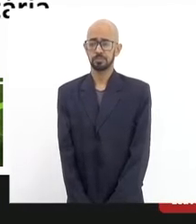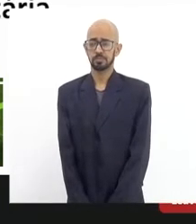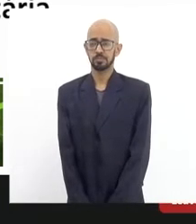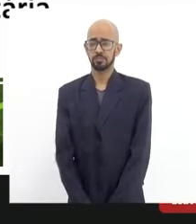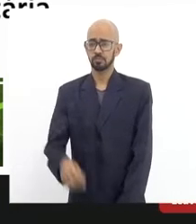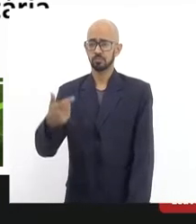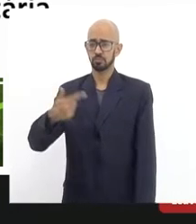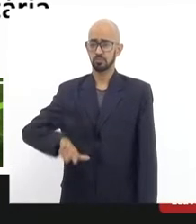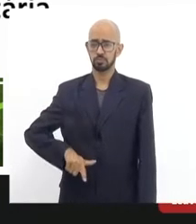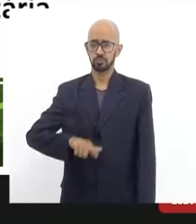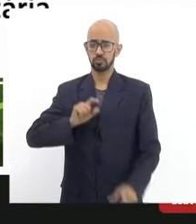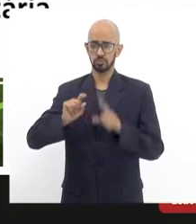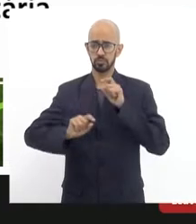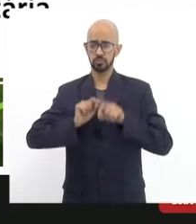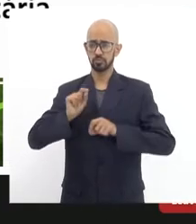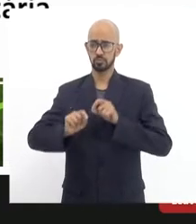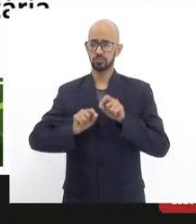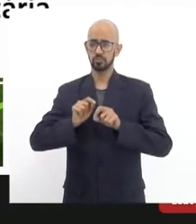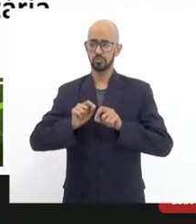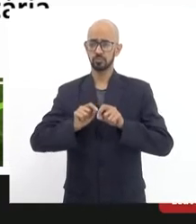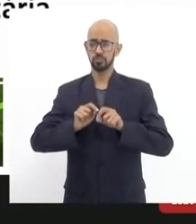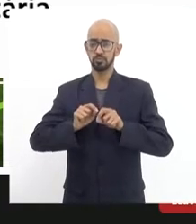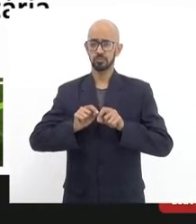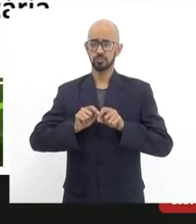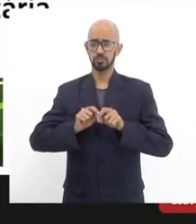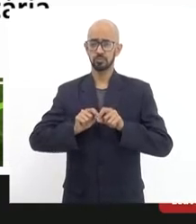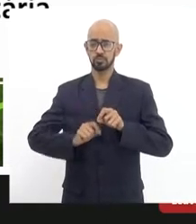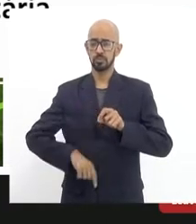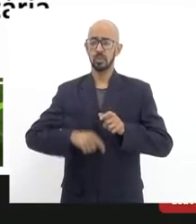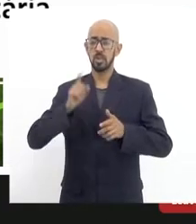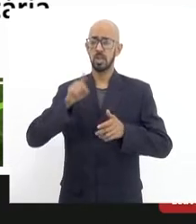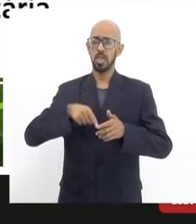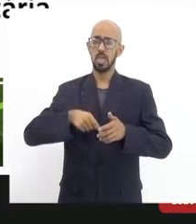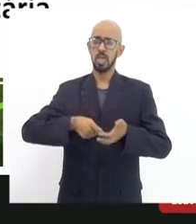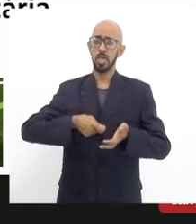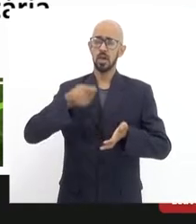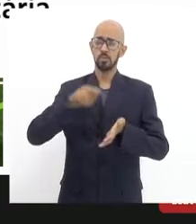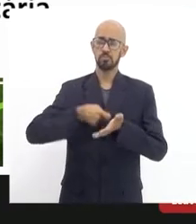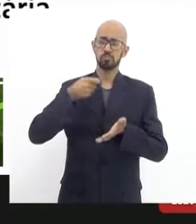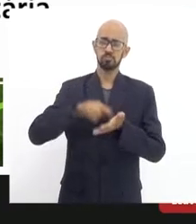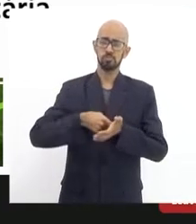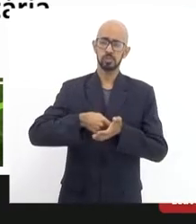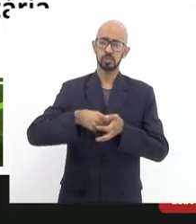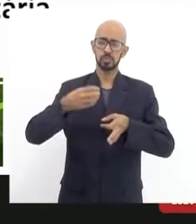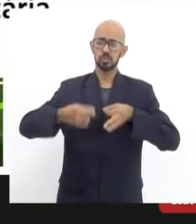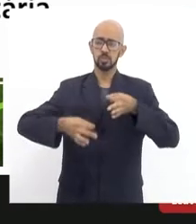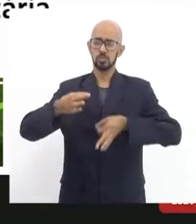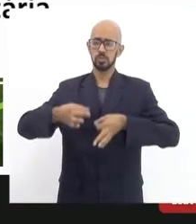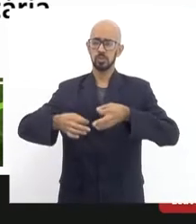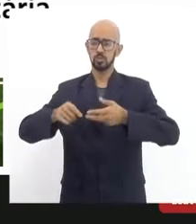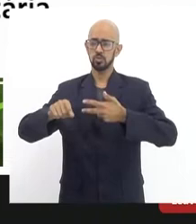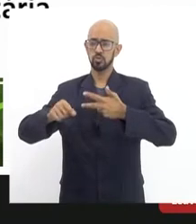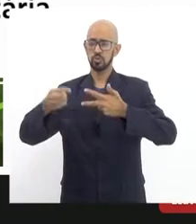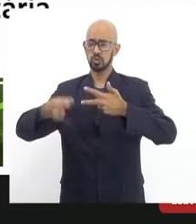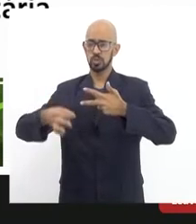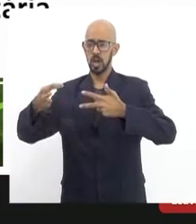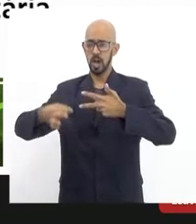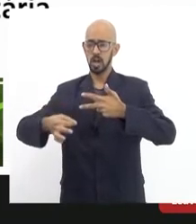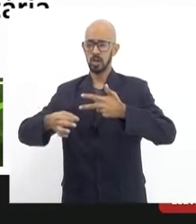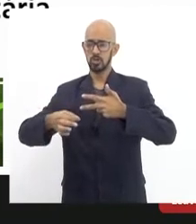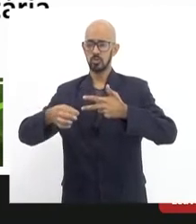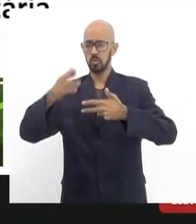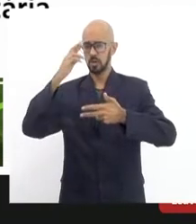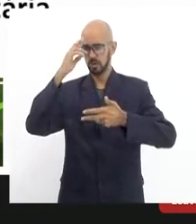novamente, incumbe ao judiciário otorgar tutela específica para o cumprimento de cronogramas,